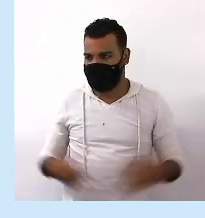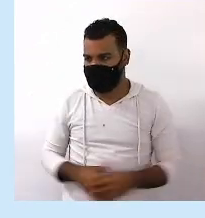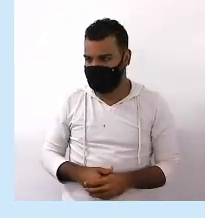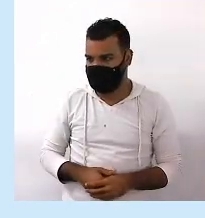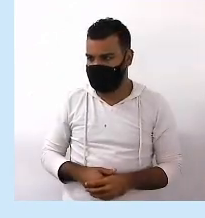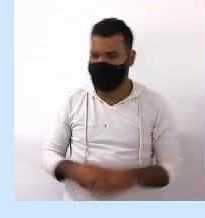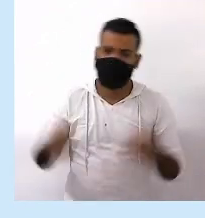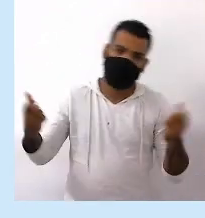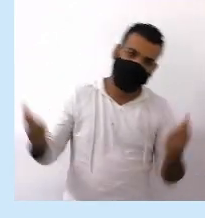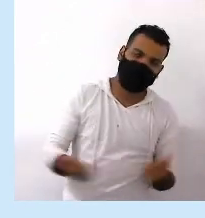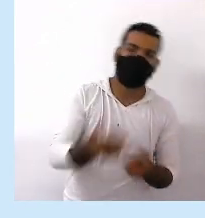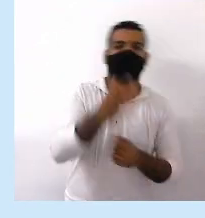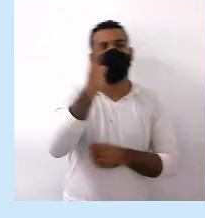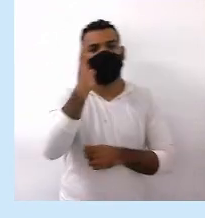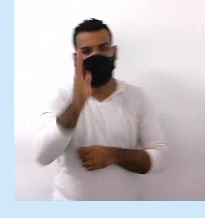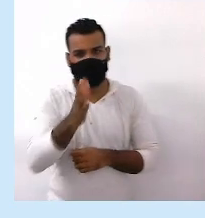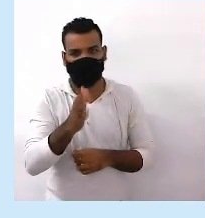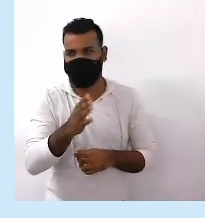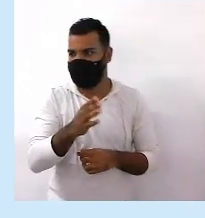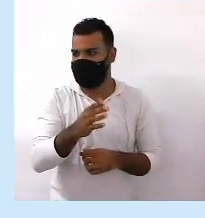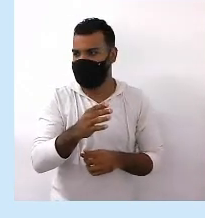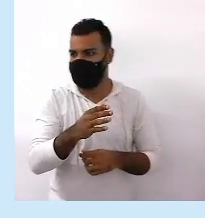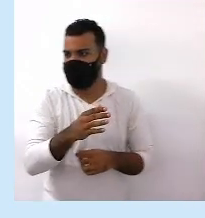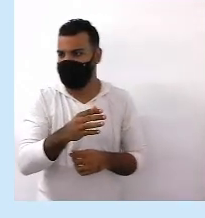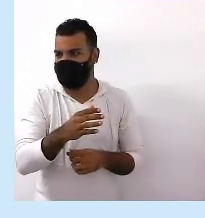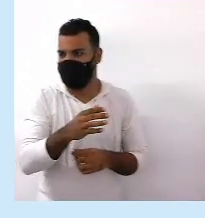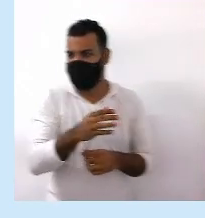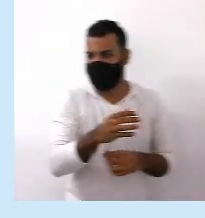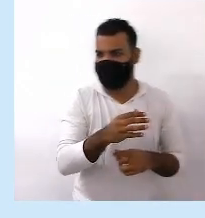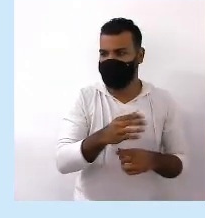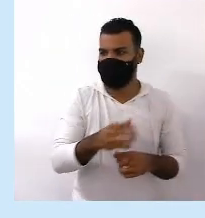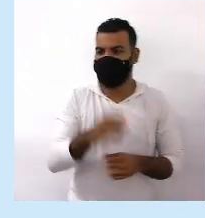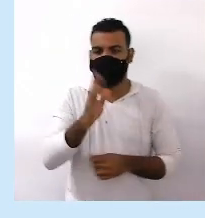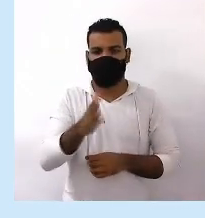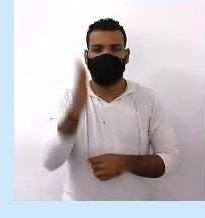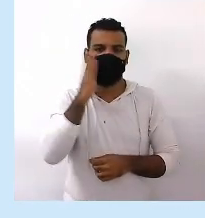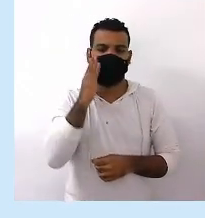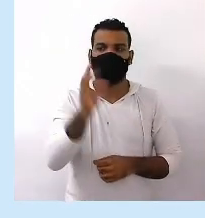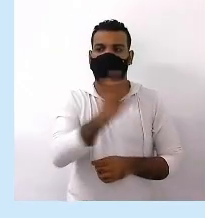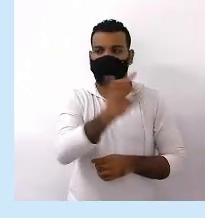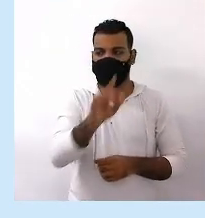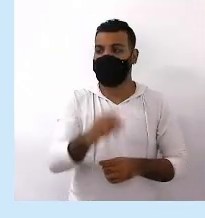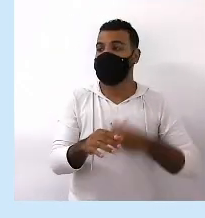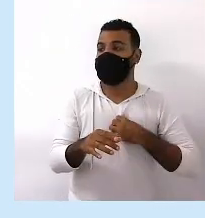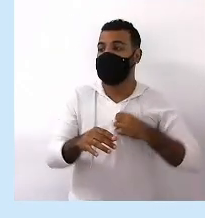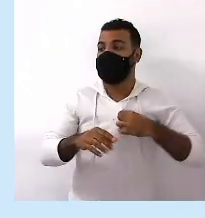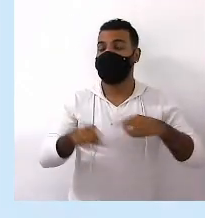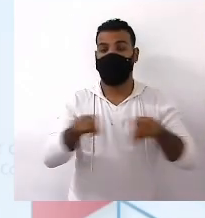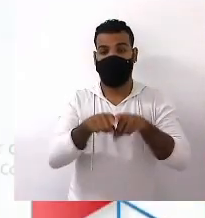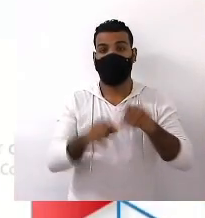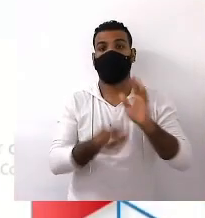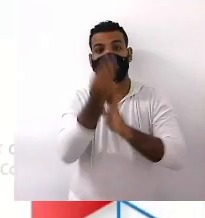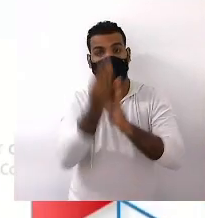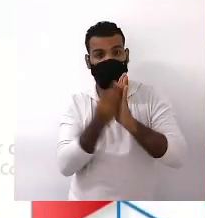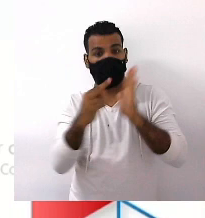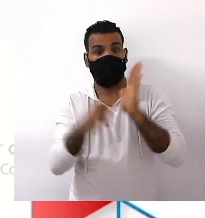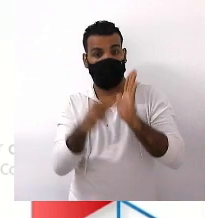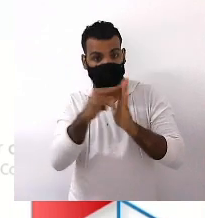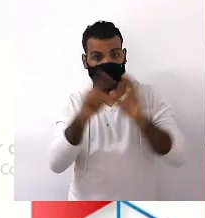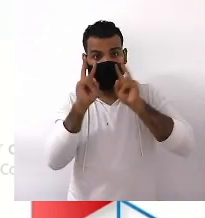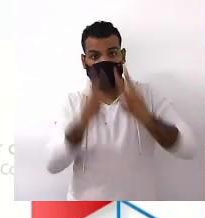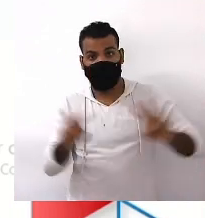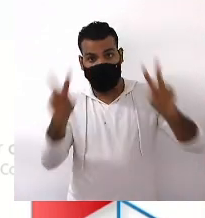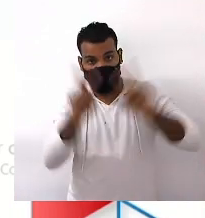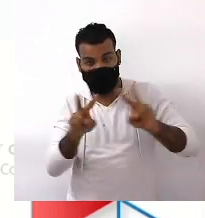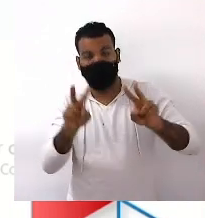de hoje Já consegue identificar Saber onde encontrar Cada um deles Ok? Há também os textos Normativos Visuais Ou